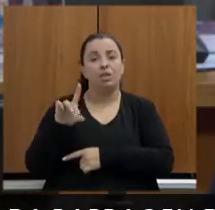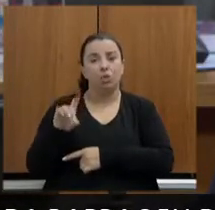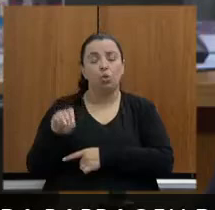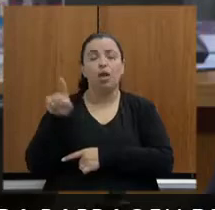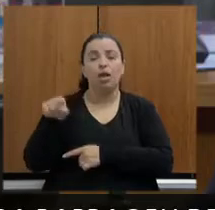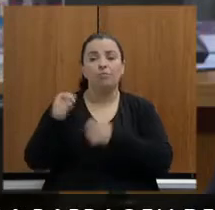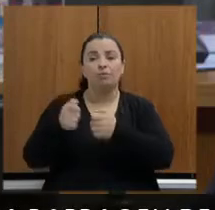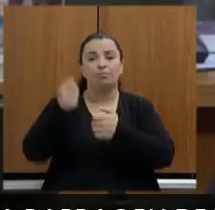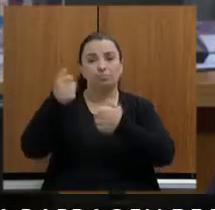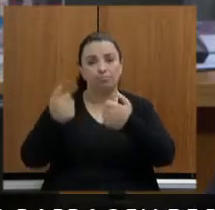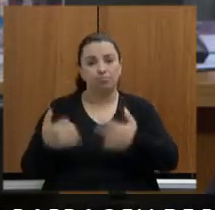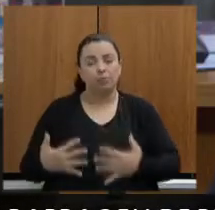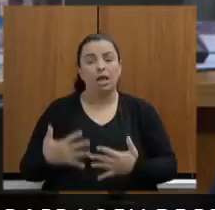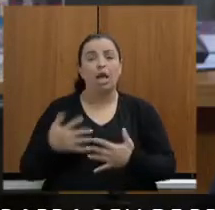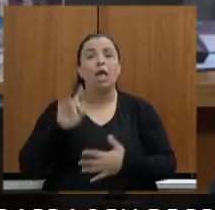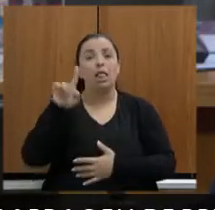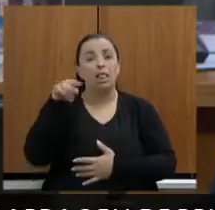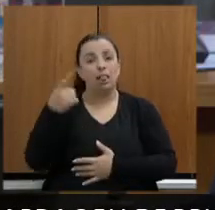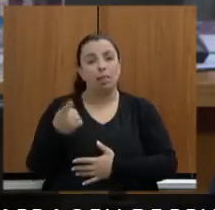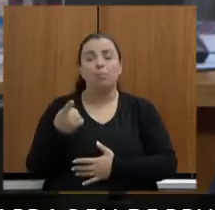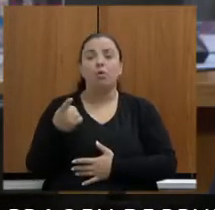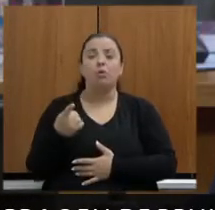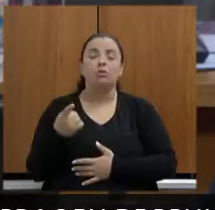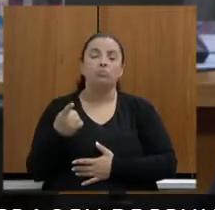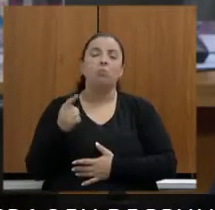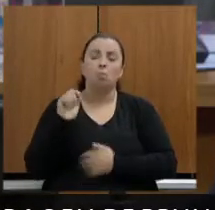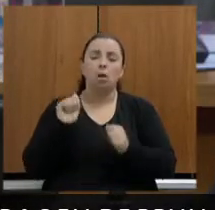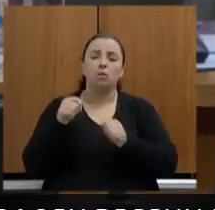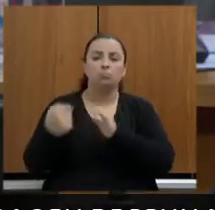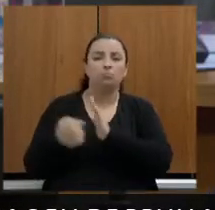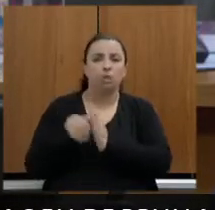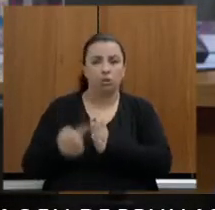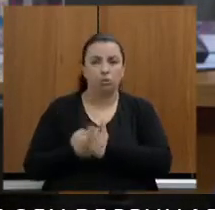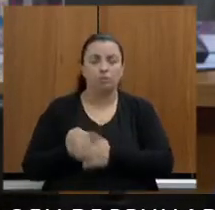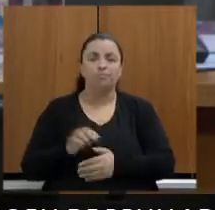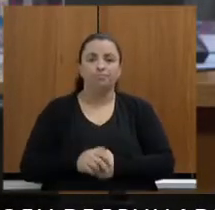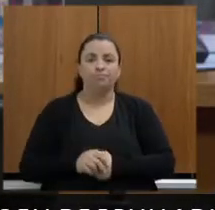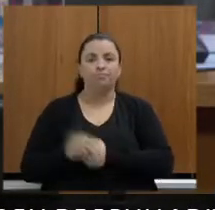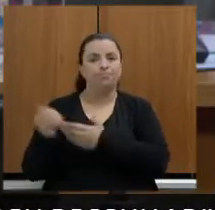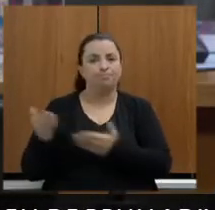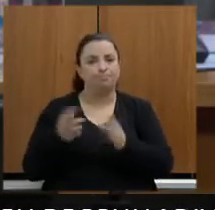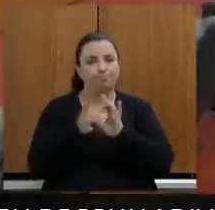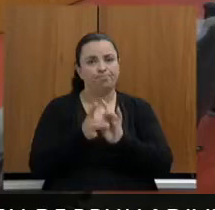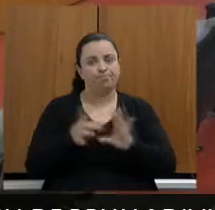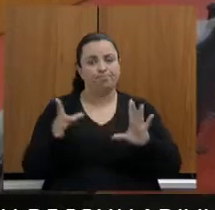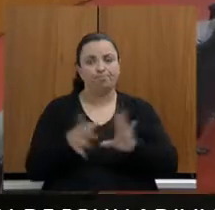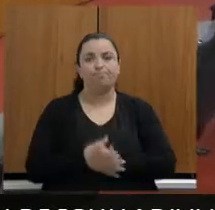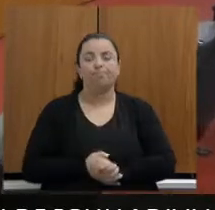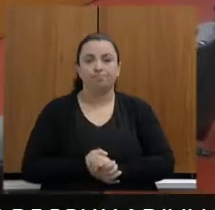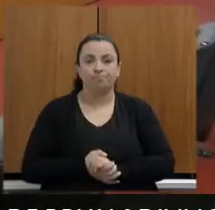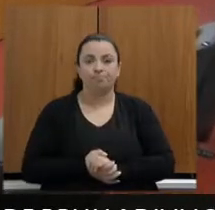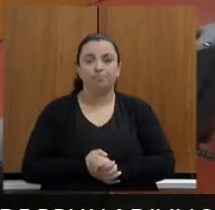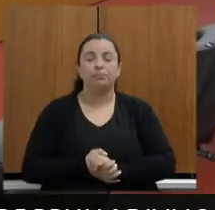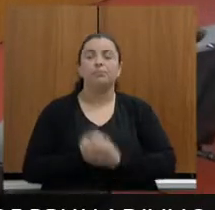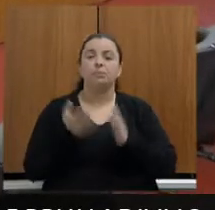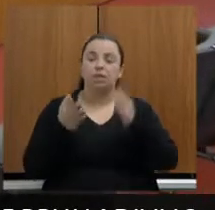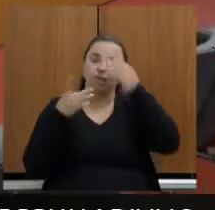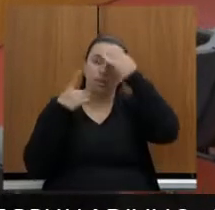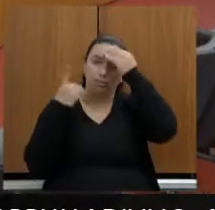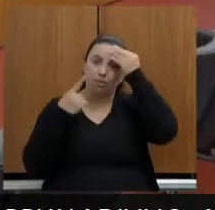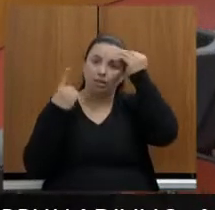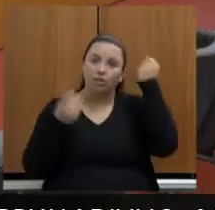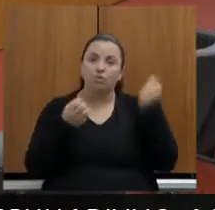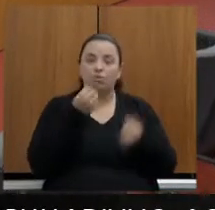da qual depois fica aberto aos questionamentos. O secretário tem a palavra. Deputado, bom dia.